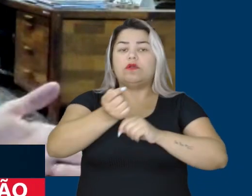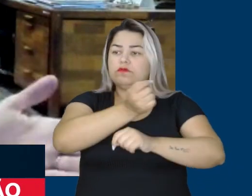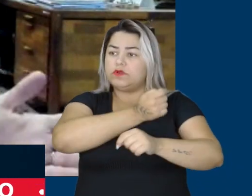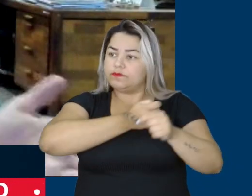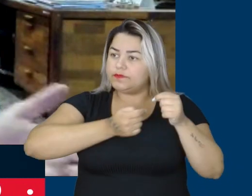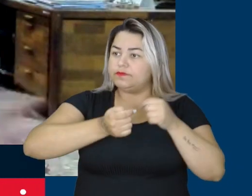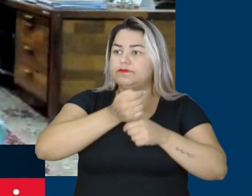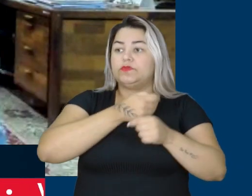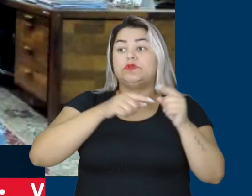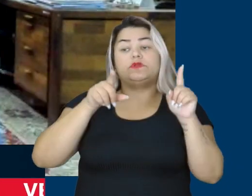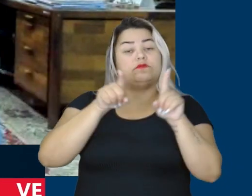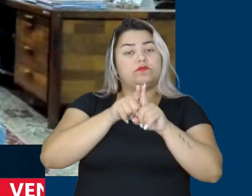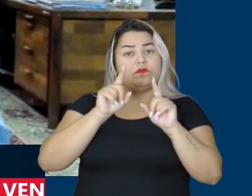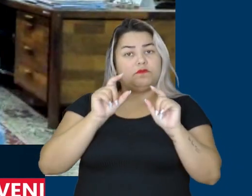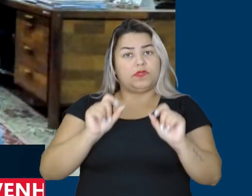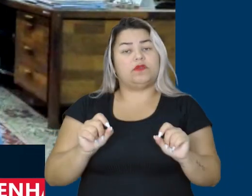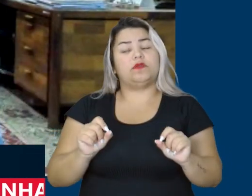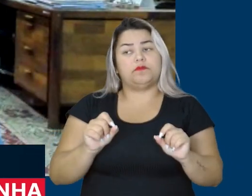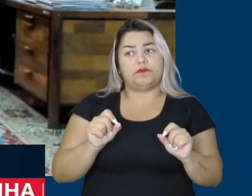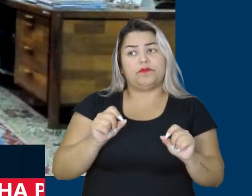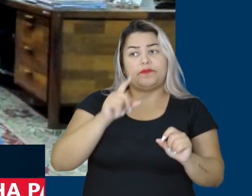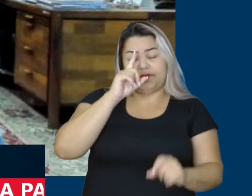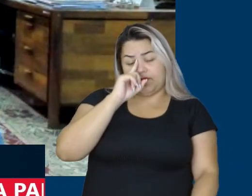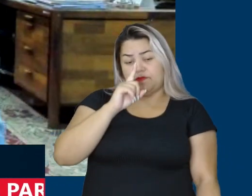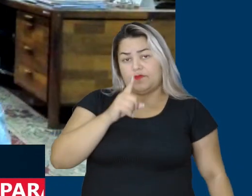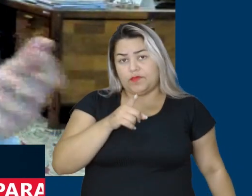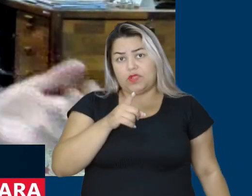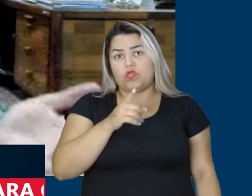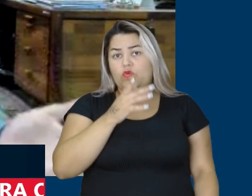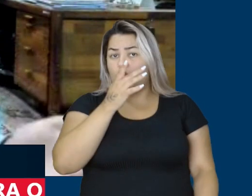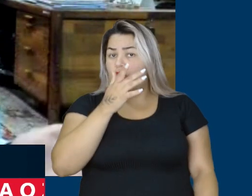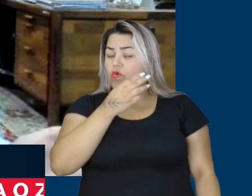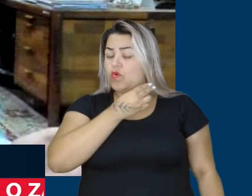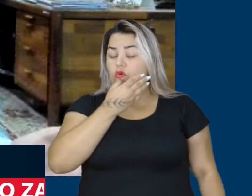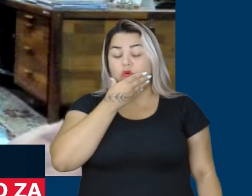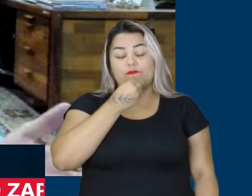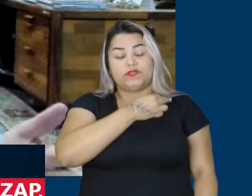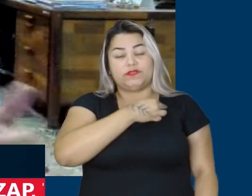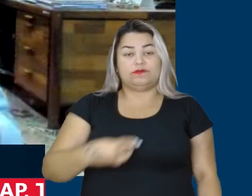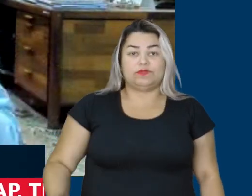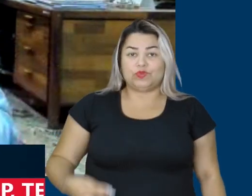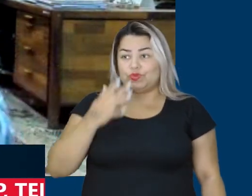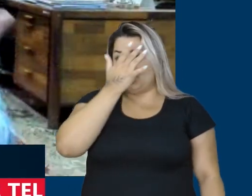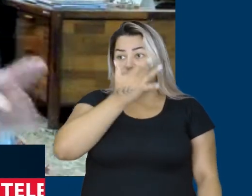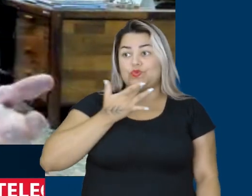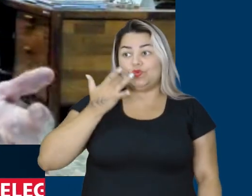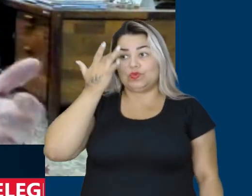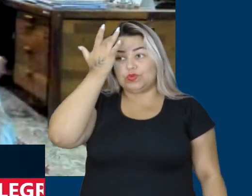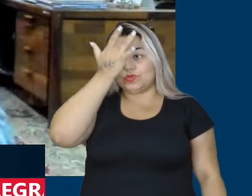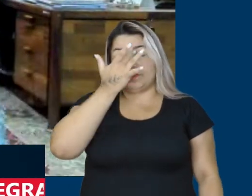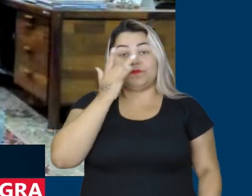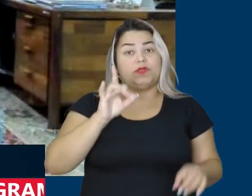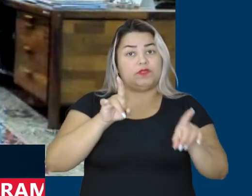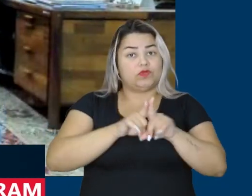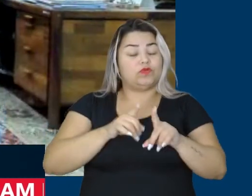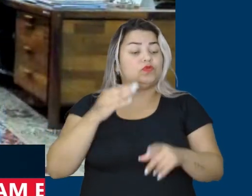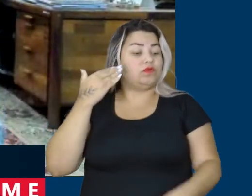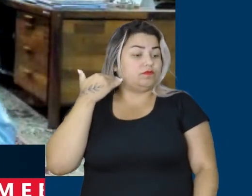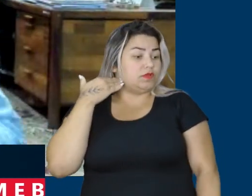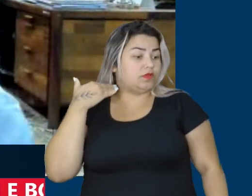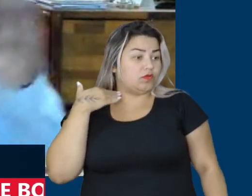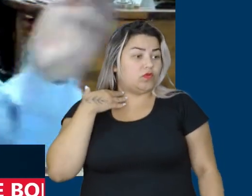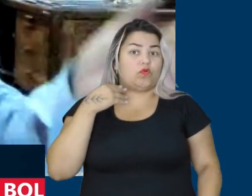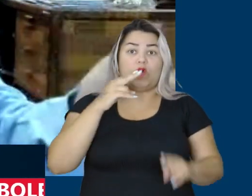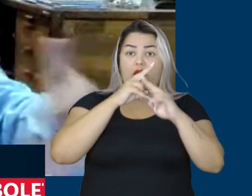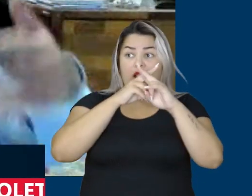além das medidas comandadas pelo ministro Fernando Haddad, além das ações comandadas pelos direitos dos nossos bancos, seja a Caixa, o